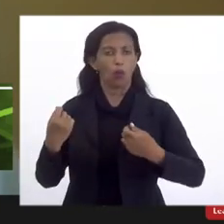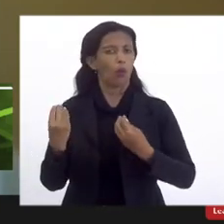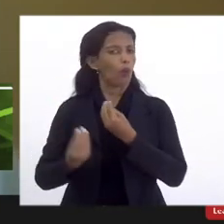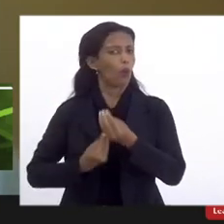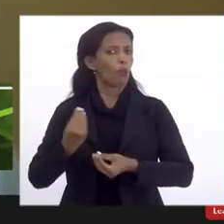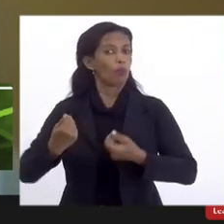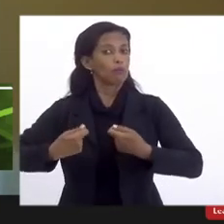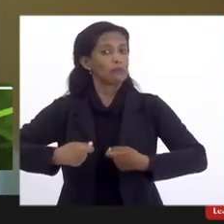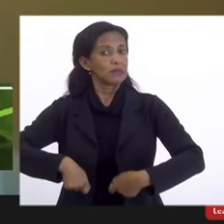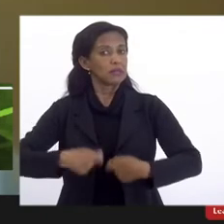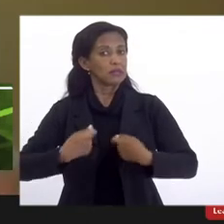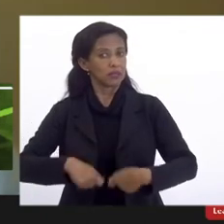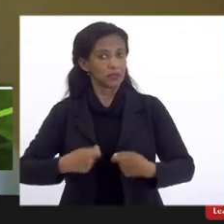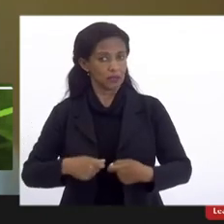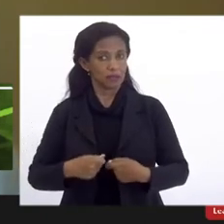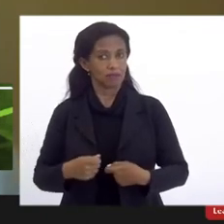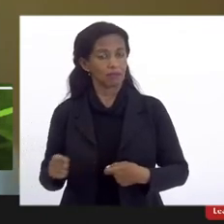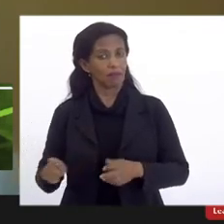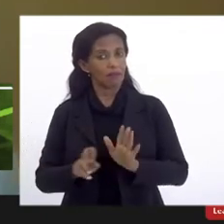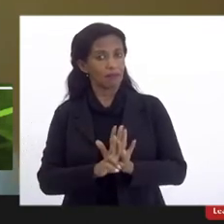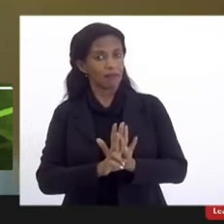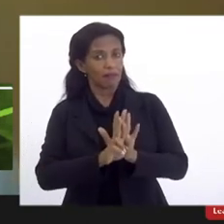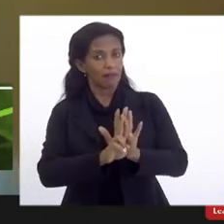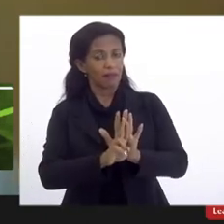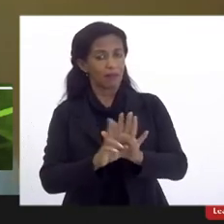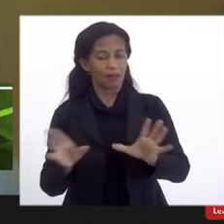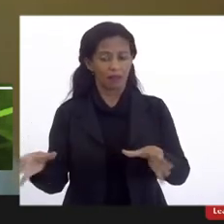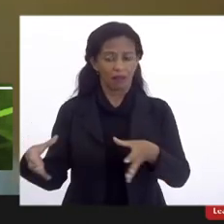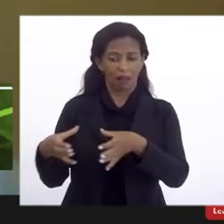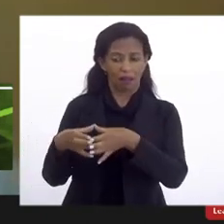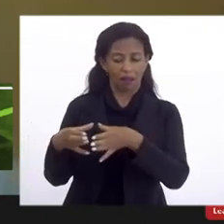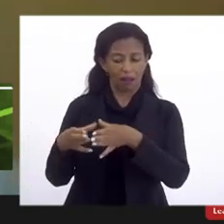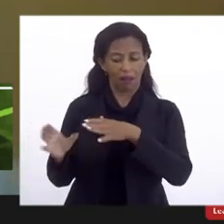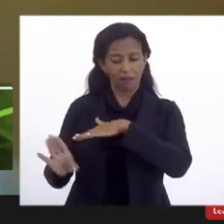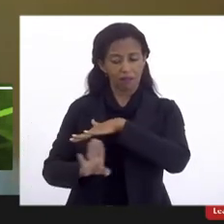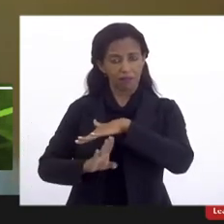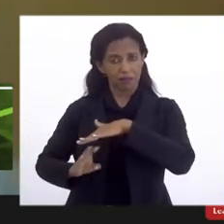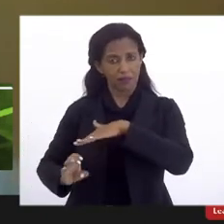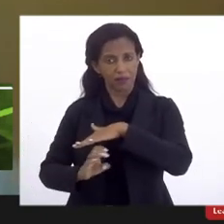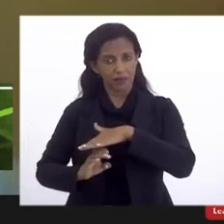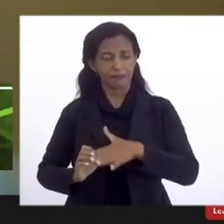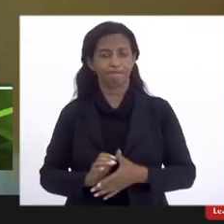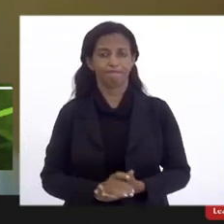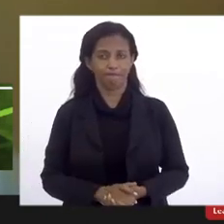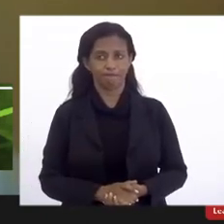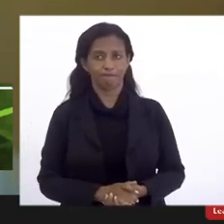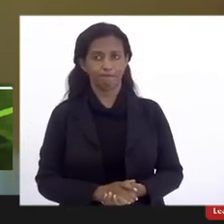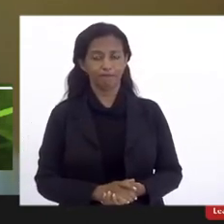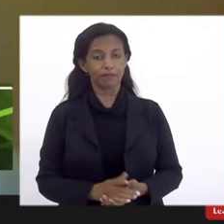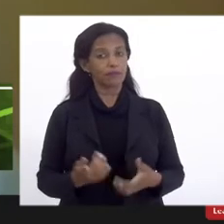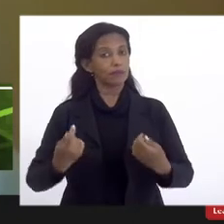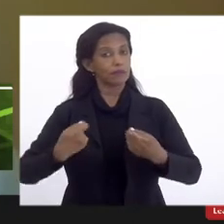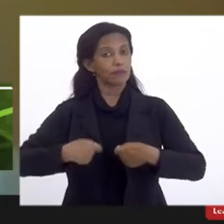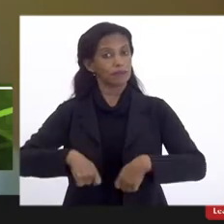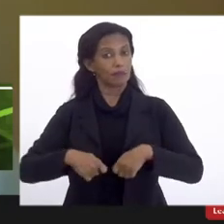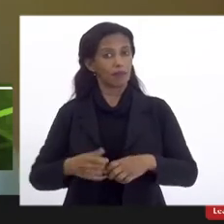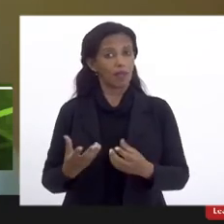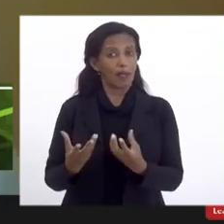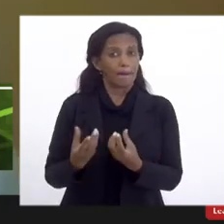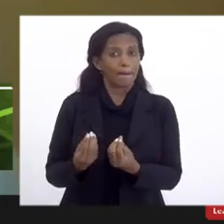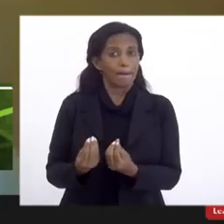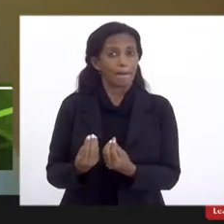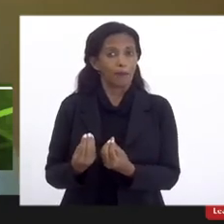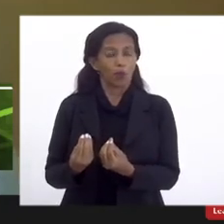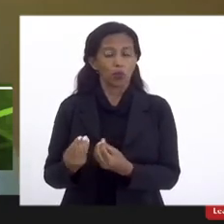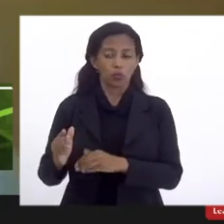e é representante da classe empresarial que precisa muito de uma mão